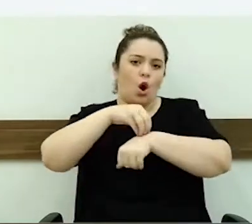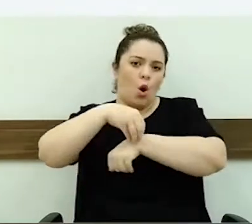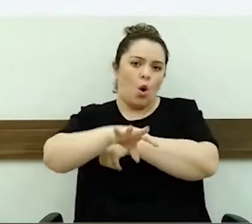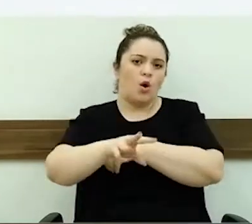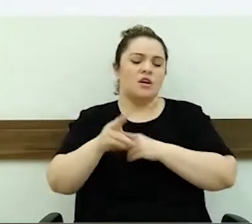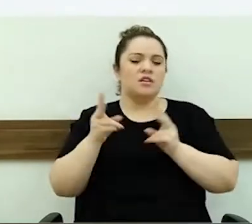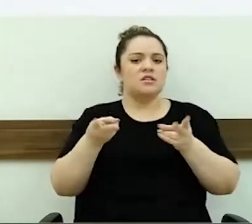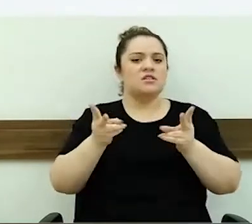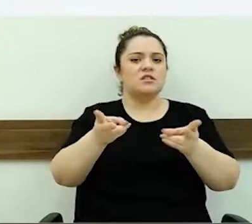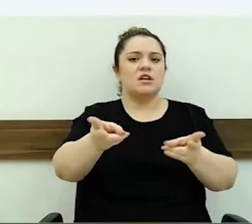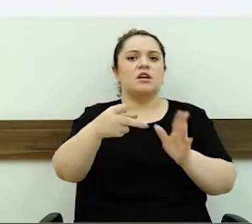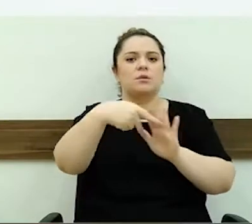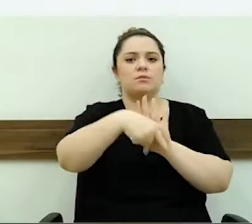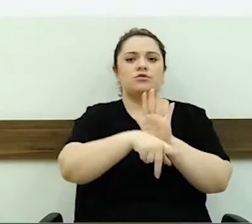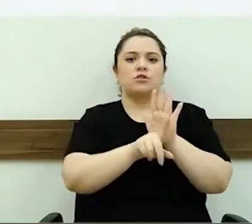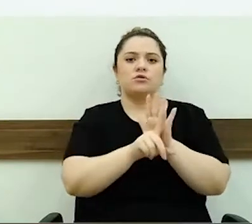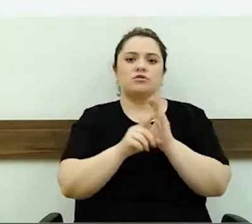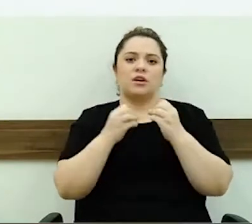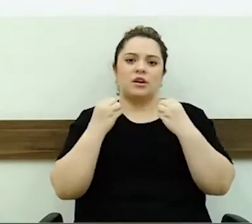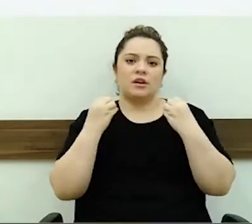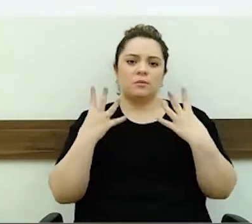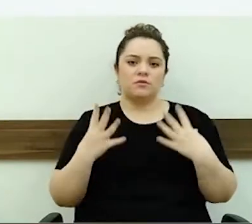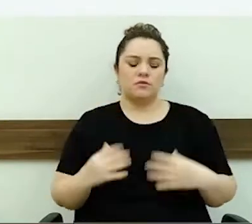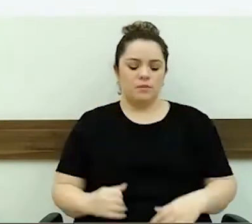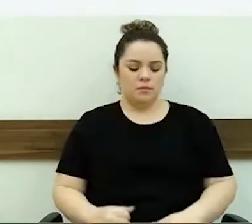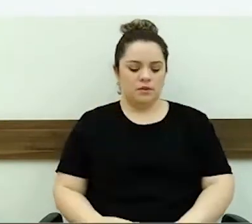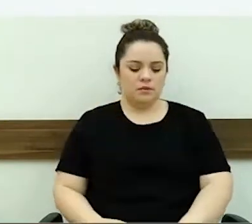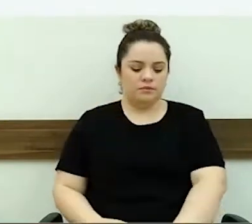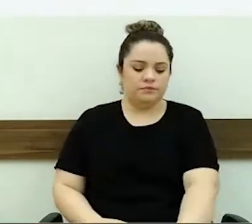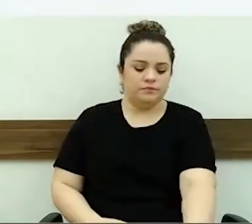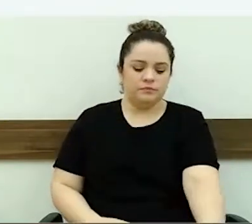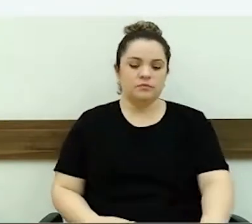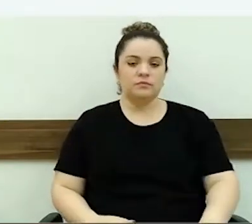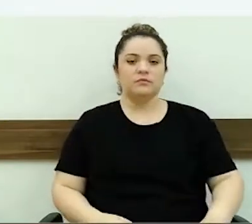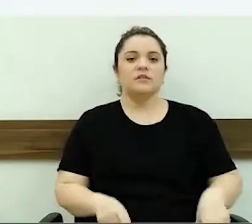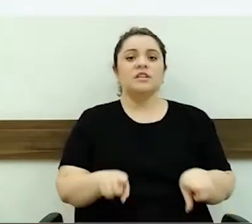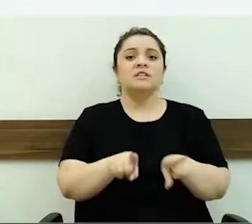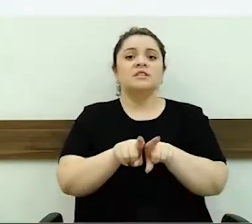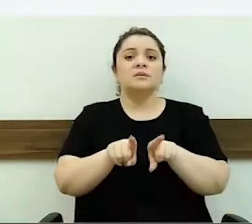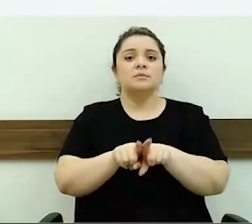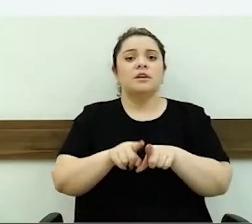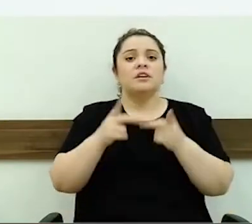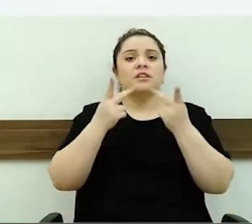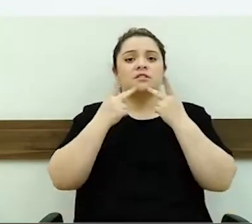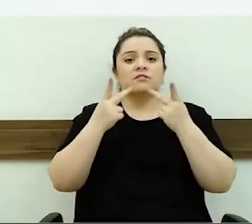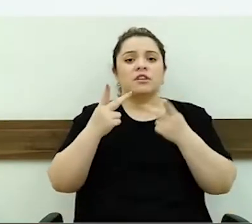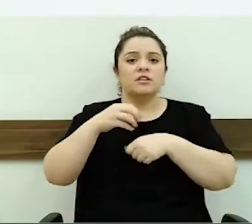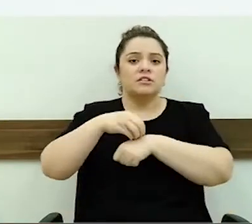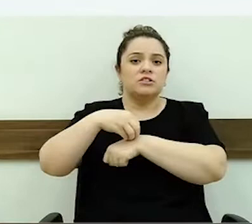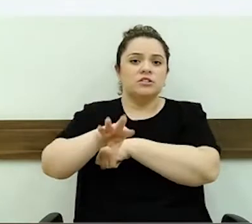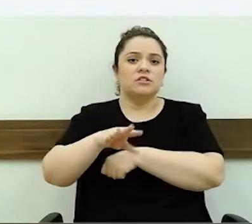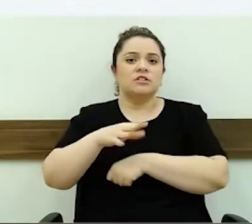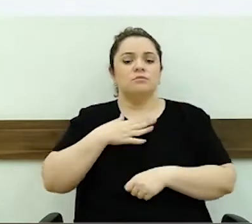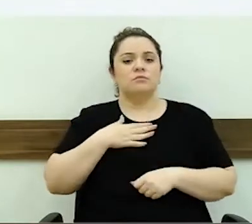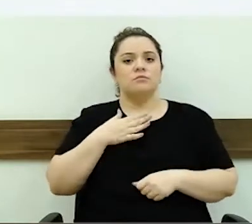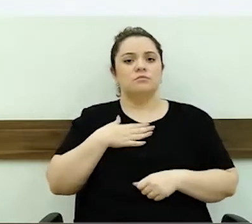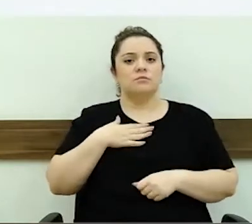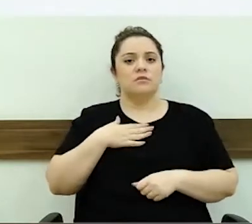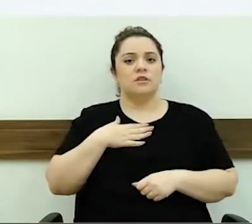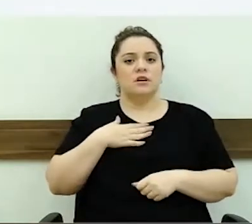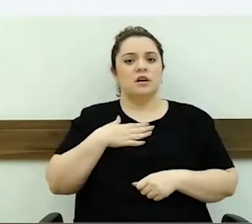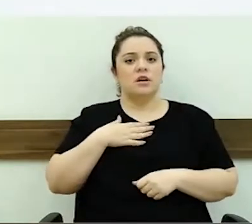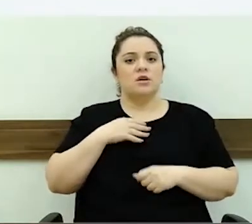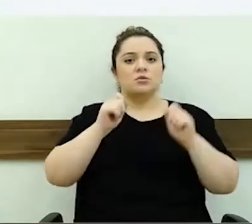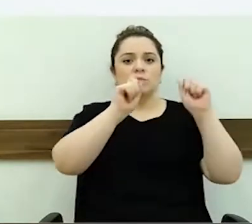projeto de lei que realmente vale a pena. Eu também quero falar sobre a minha indicação. A indicação que eu fiz sobre as